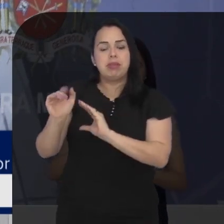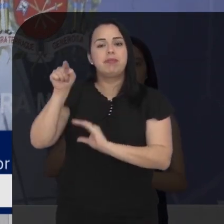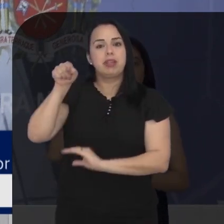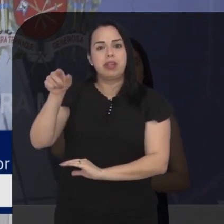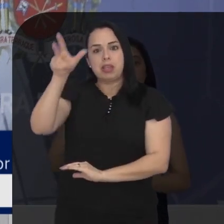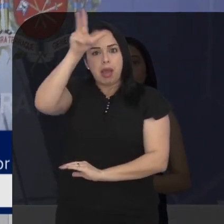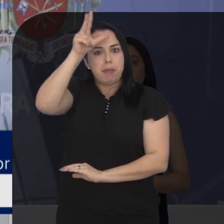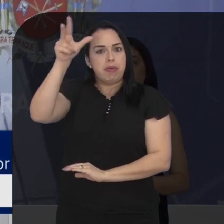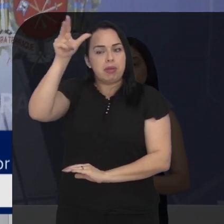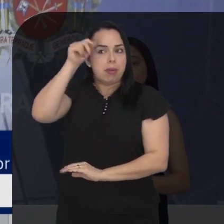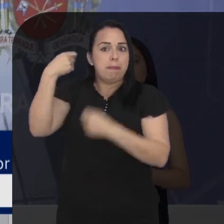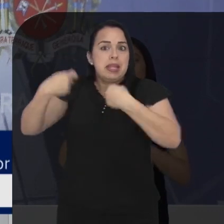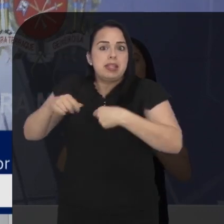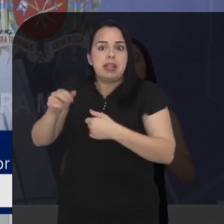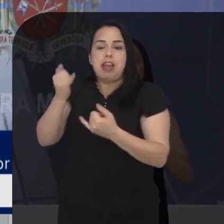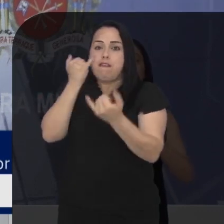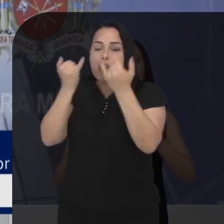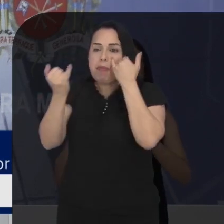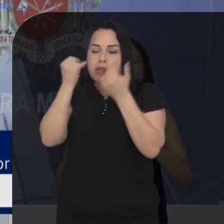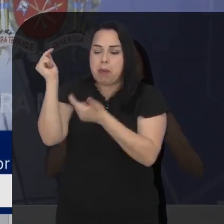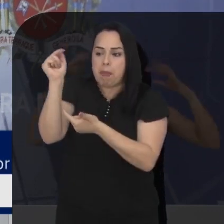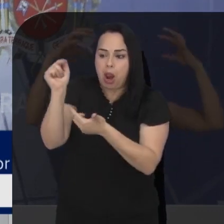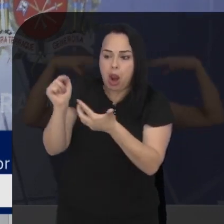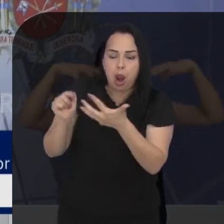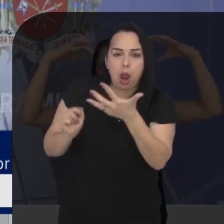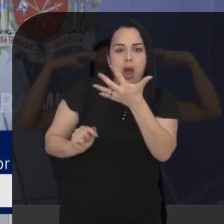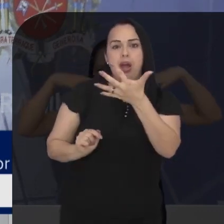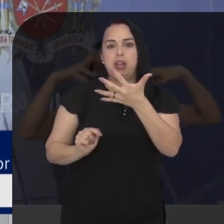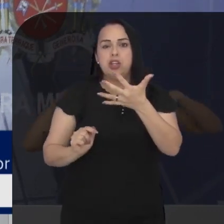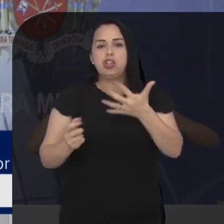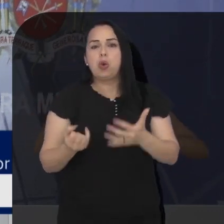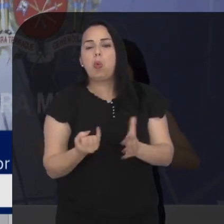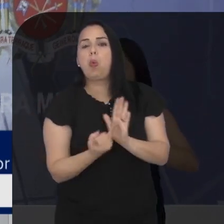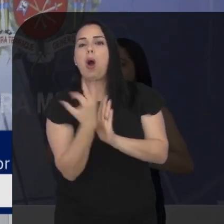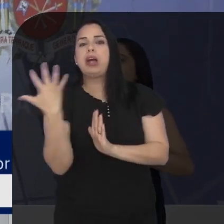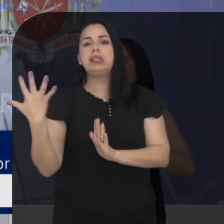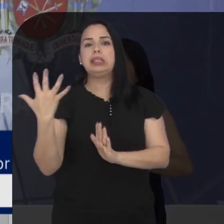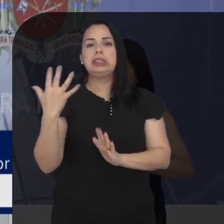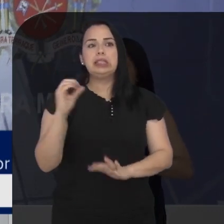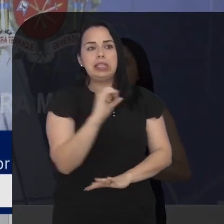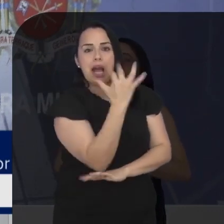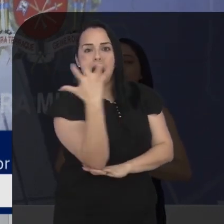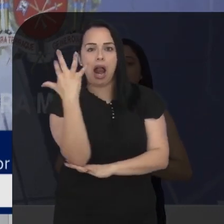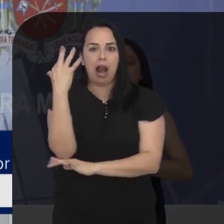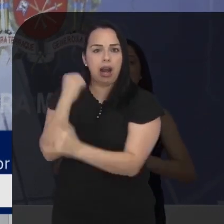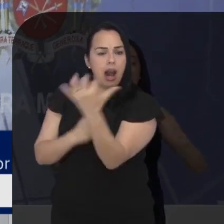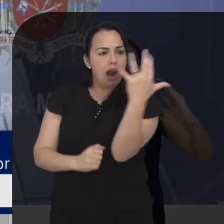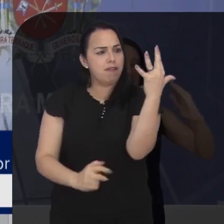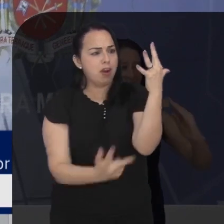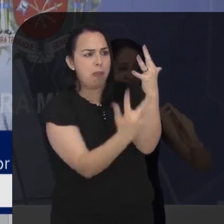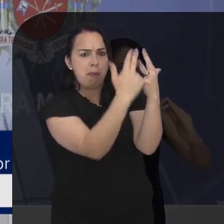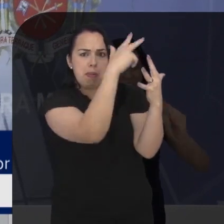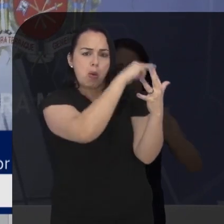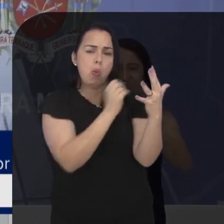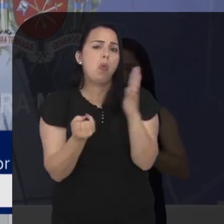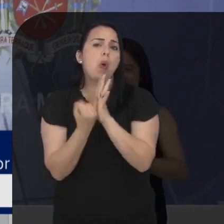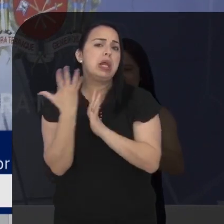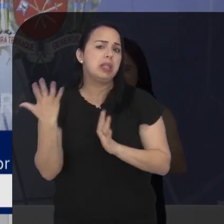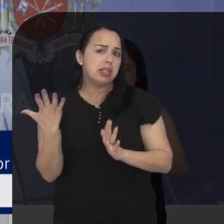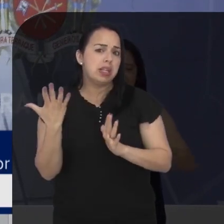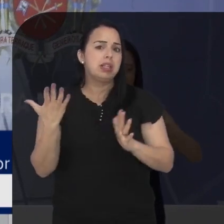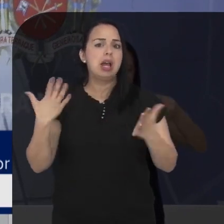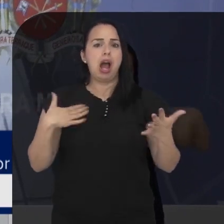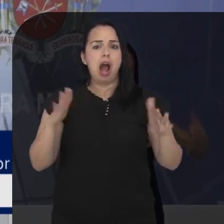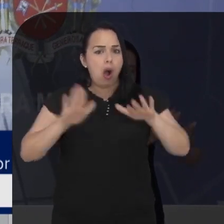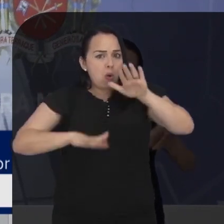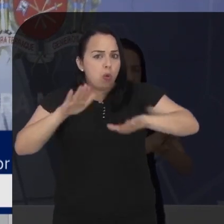município enviasse informações do total de supressões de árvores negadas por parte do poder público. O parlamentar alertou